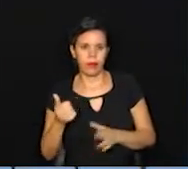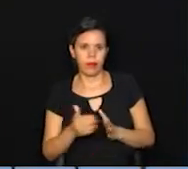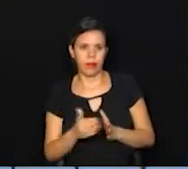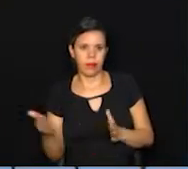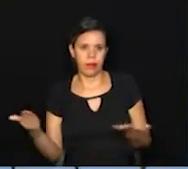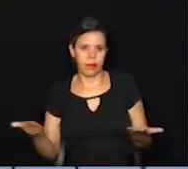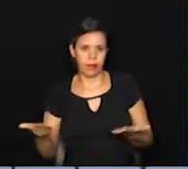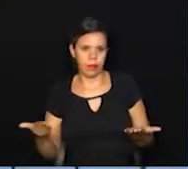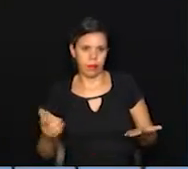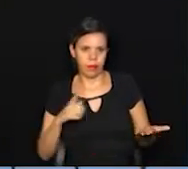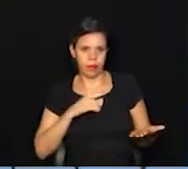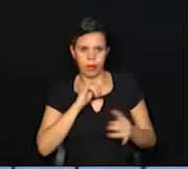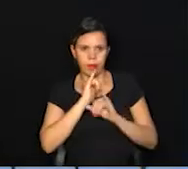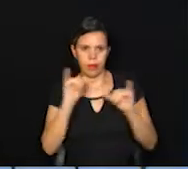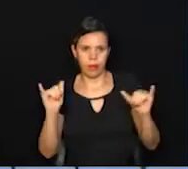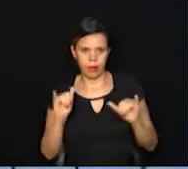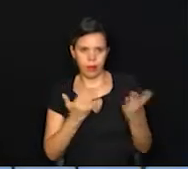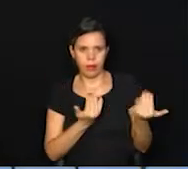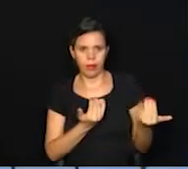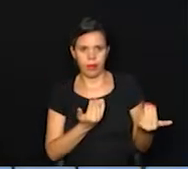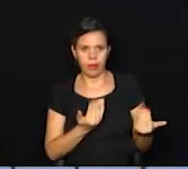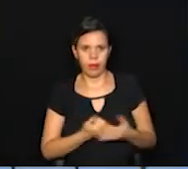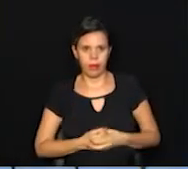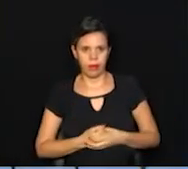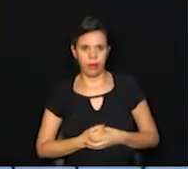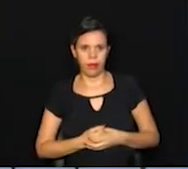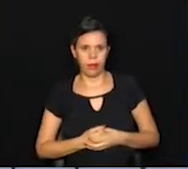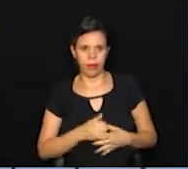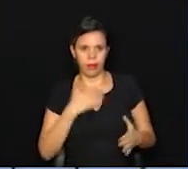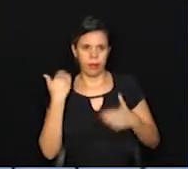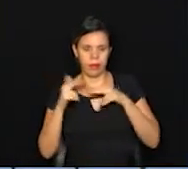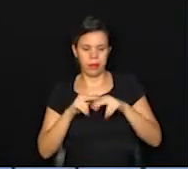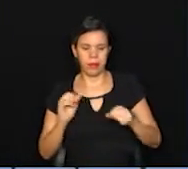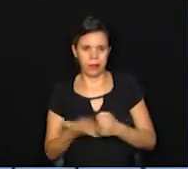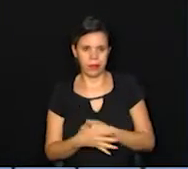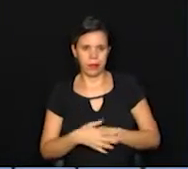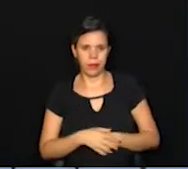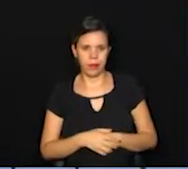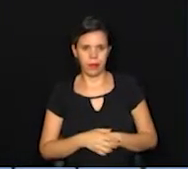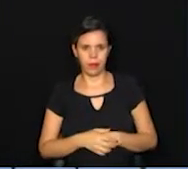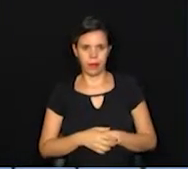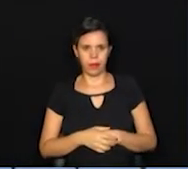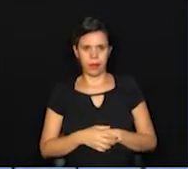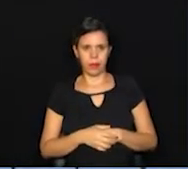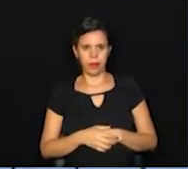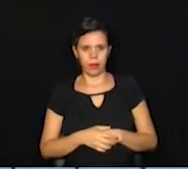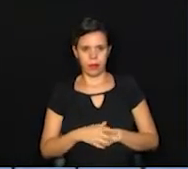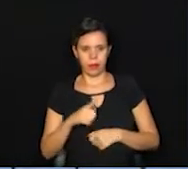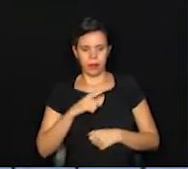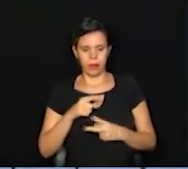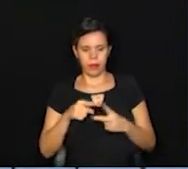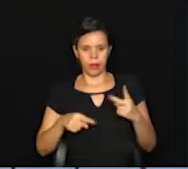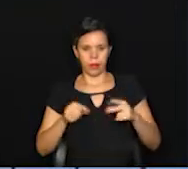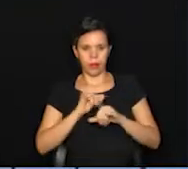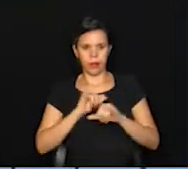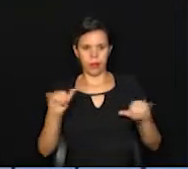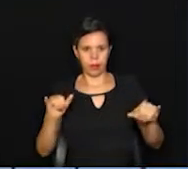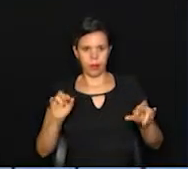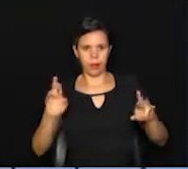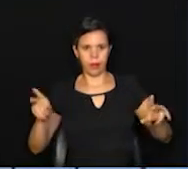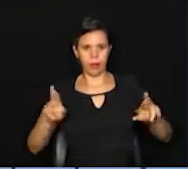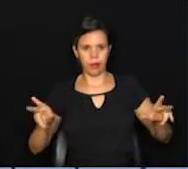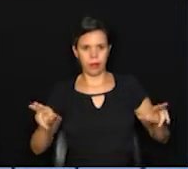fase. Agora a gente tem falado, inclusive, dos jovens que têm falecido devido à Covid-19. Então nós temos duas campanhas